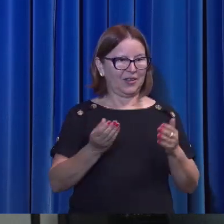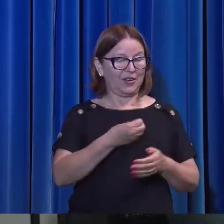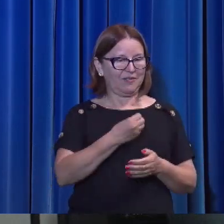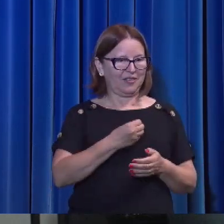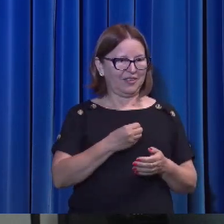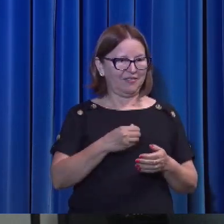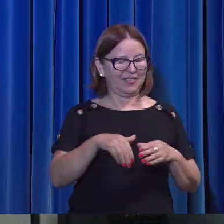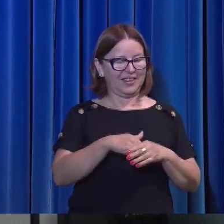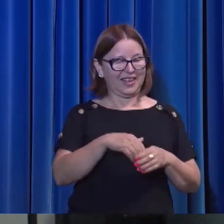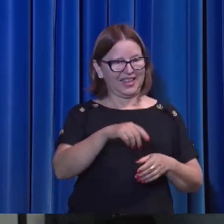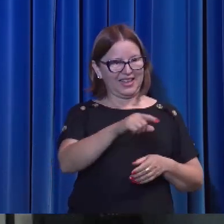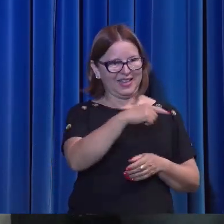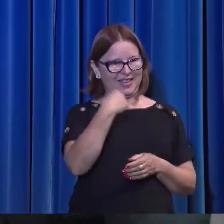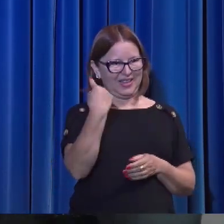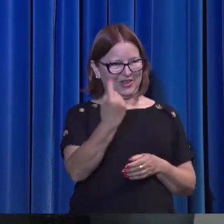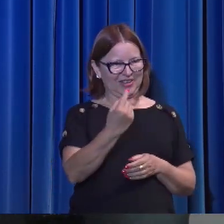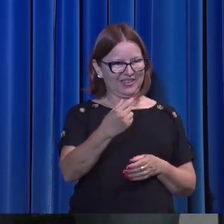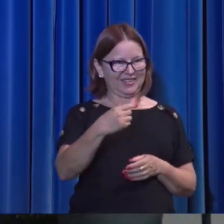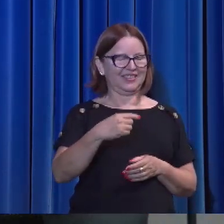habitar em vocês.